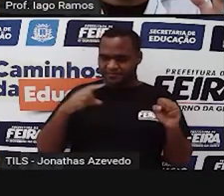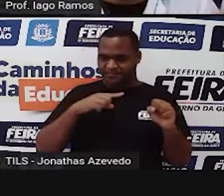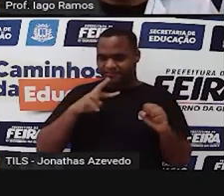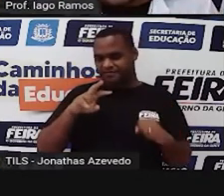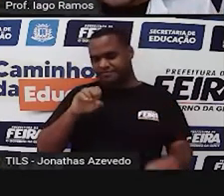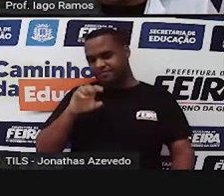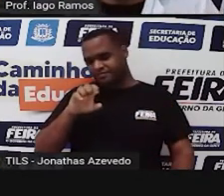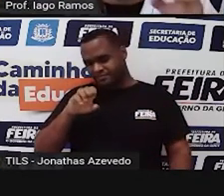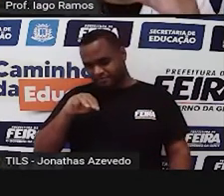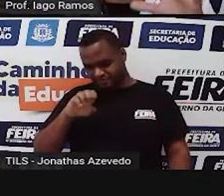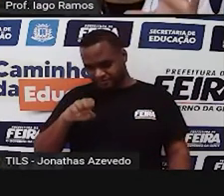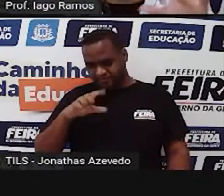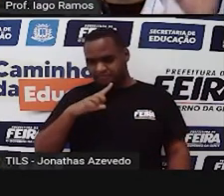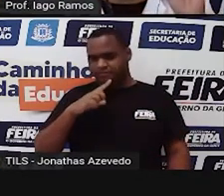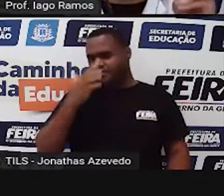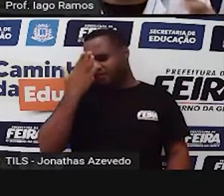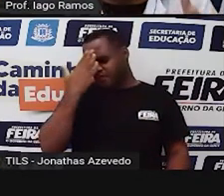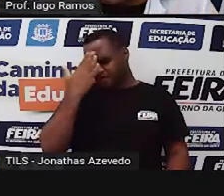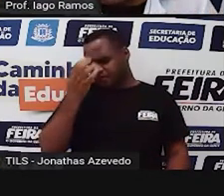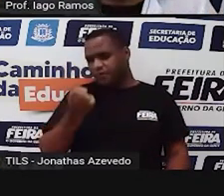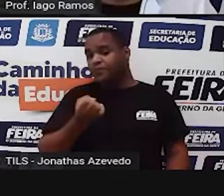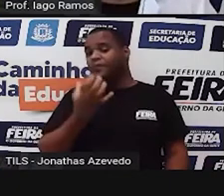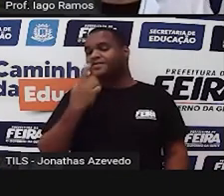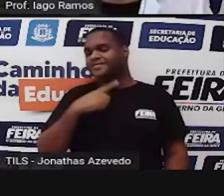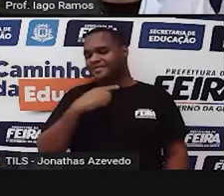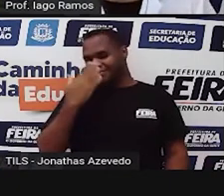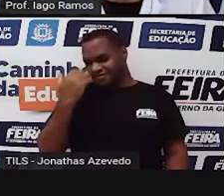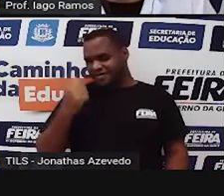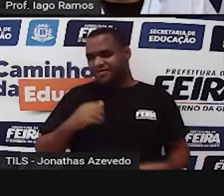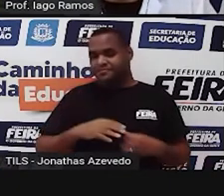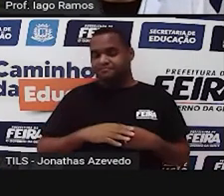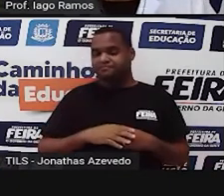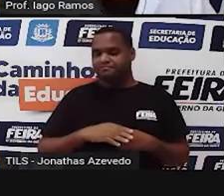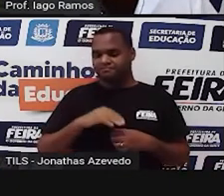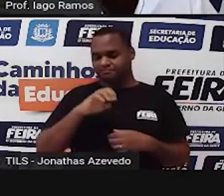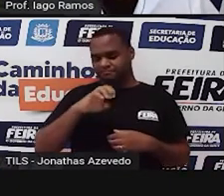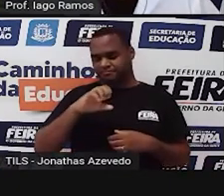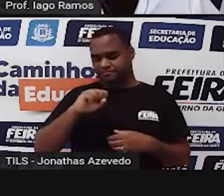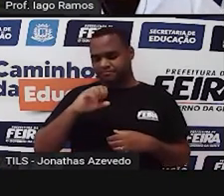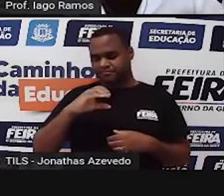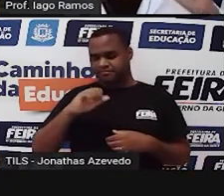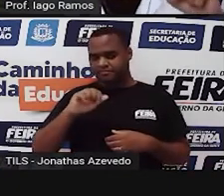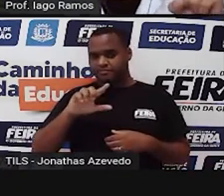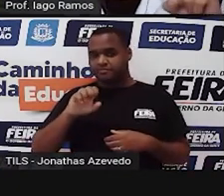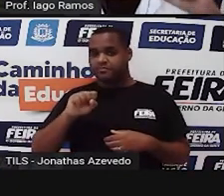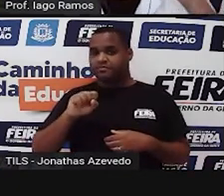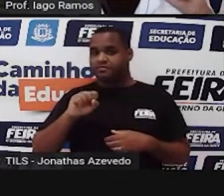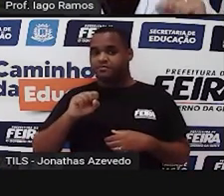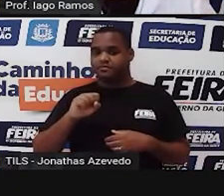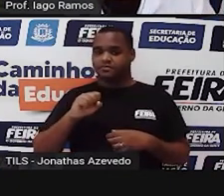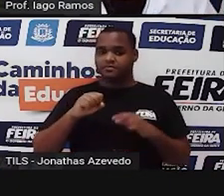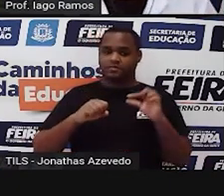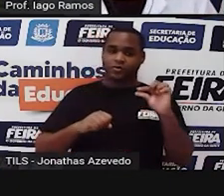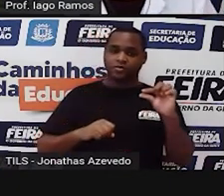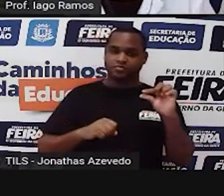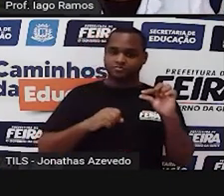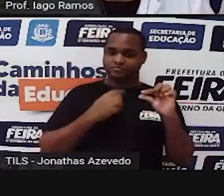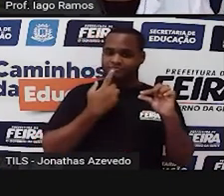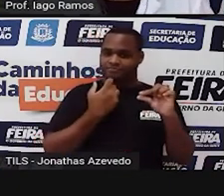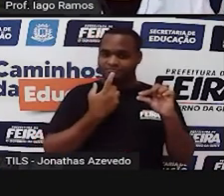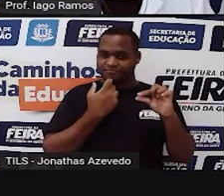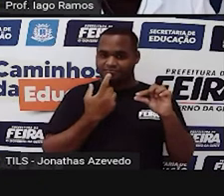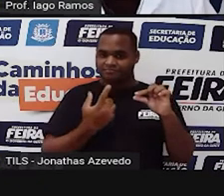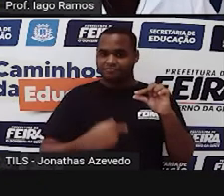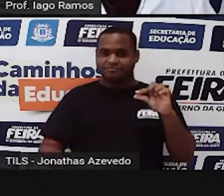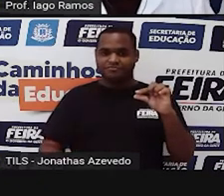quanto? Aí eu quero te dar aqui um parâmetro, ó, uma escala, né? Você sabe pouco? Número 1 em vermelho,